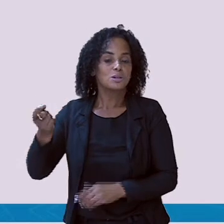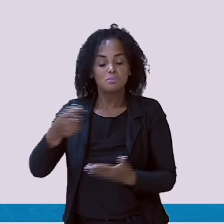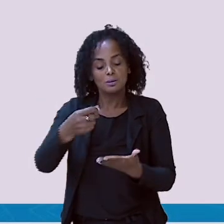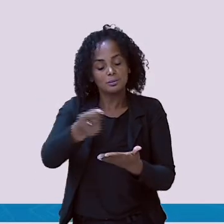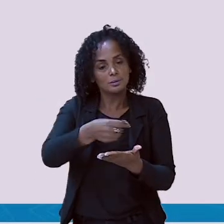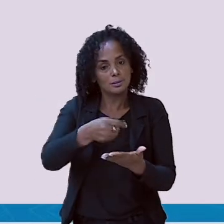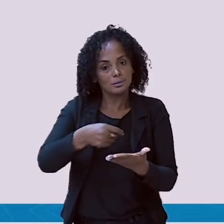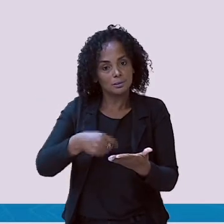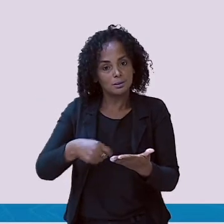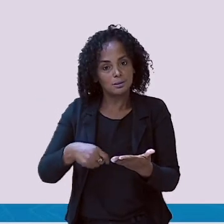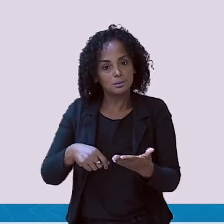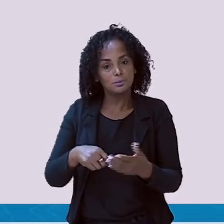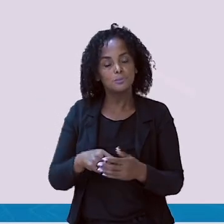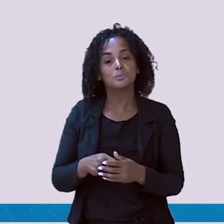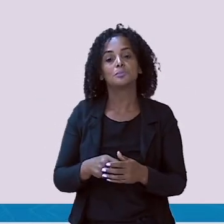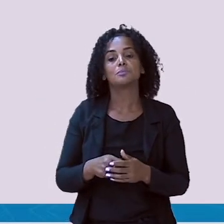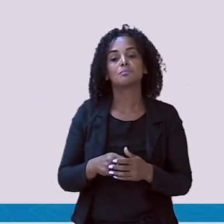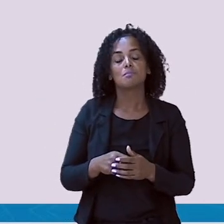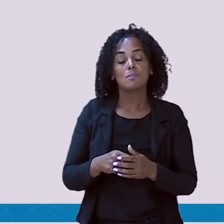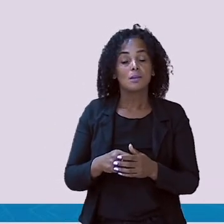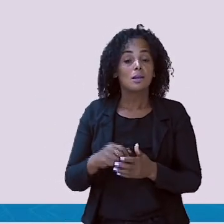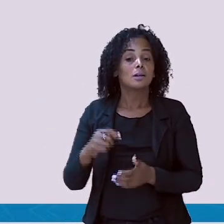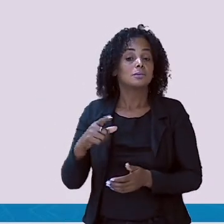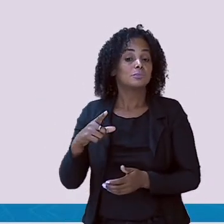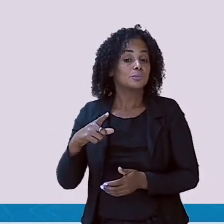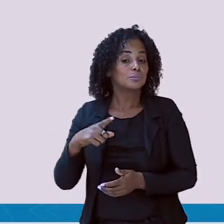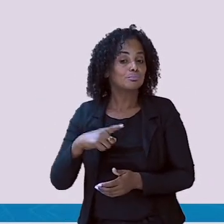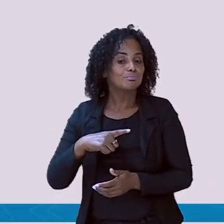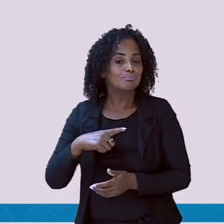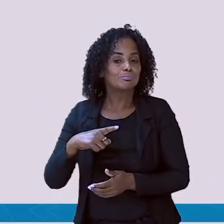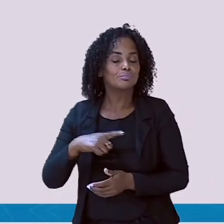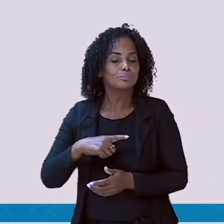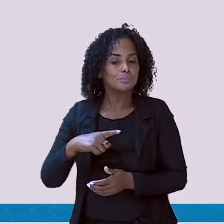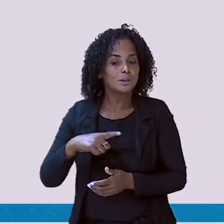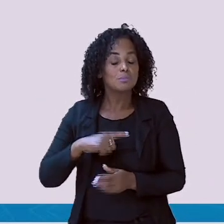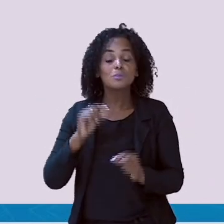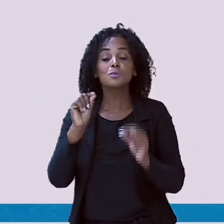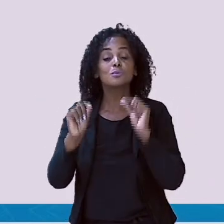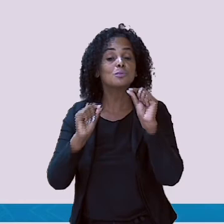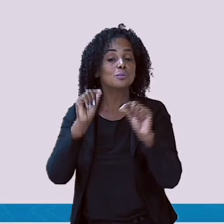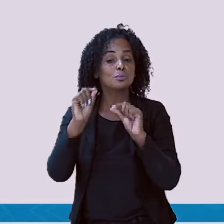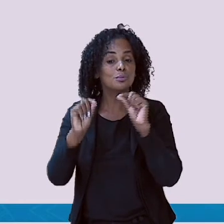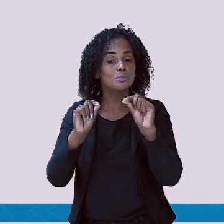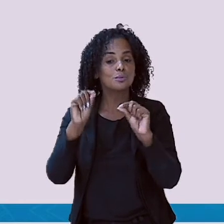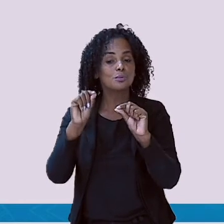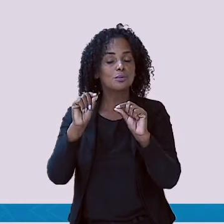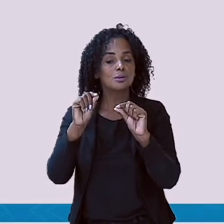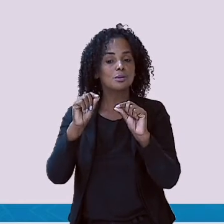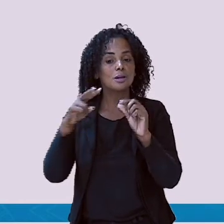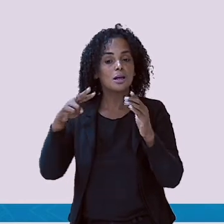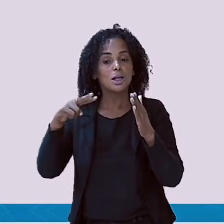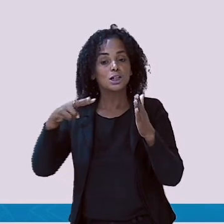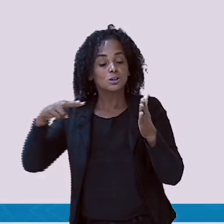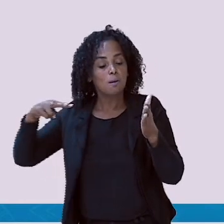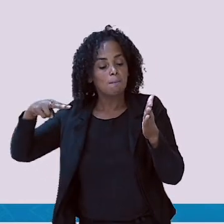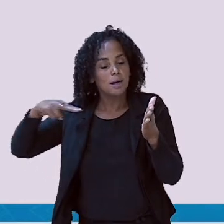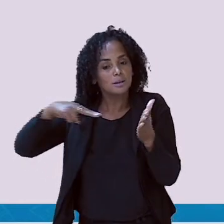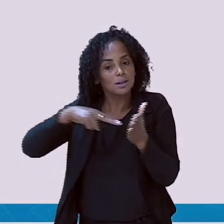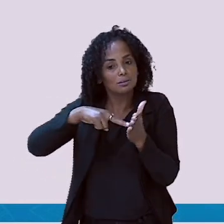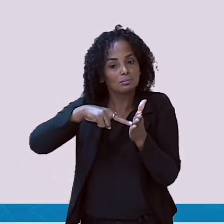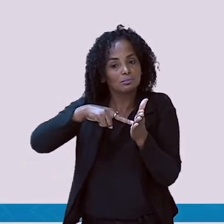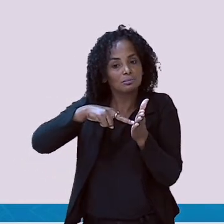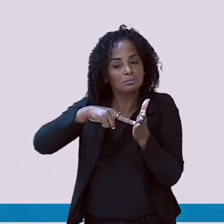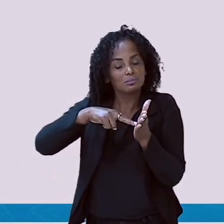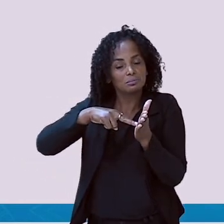eu tenho uma Tomada. Para ligar a televisão, ligar a